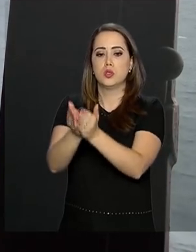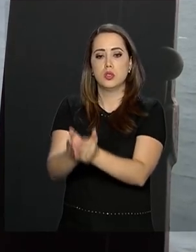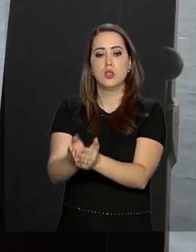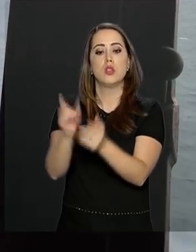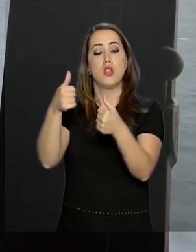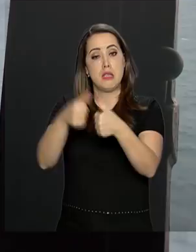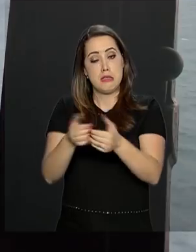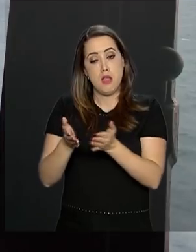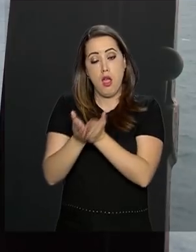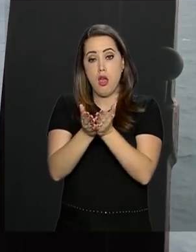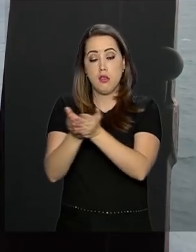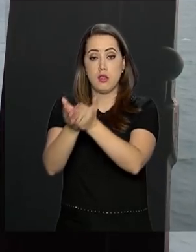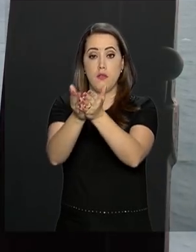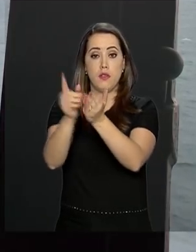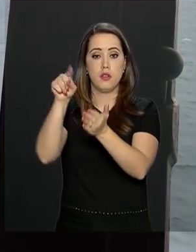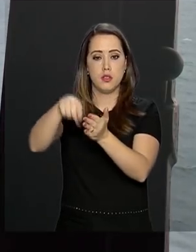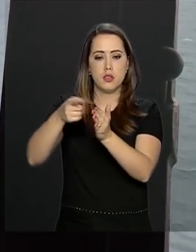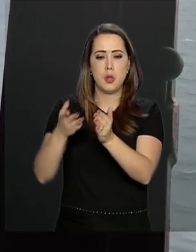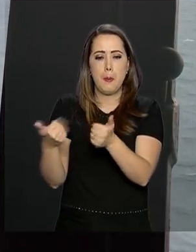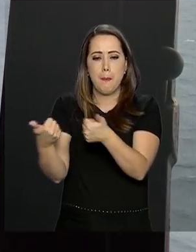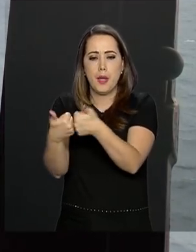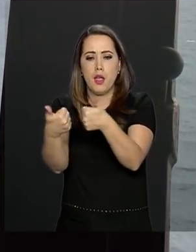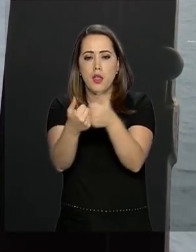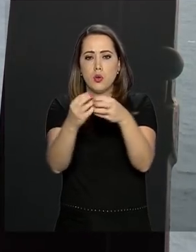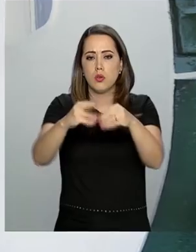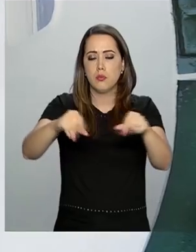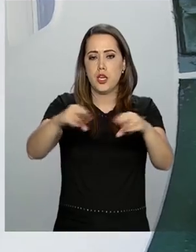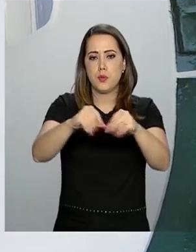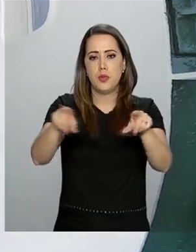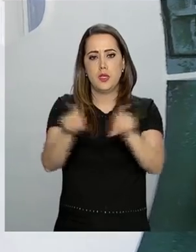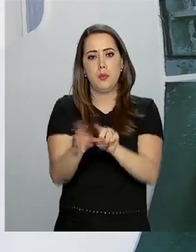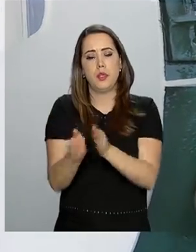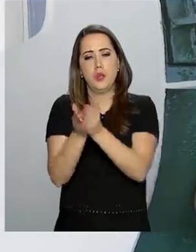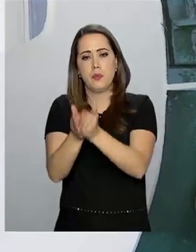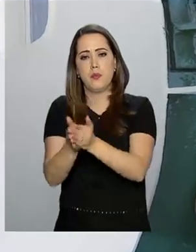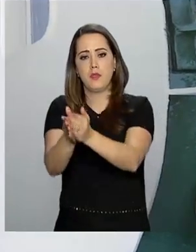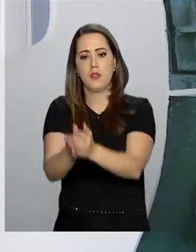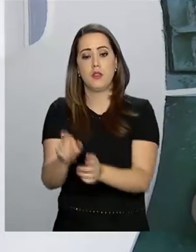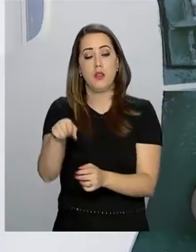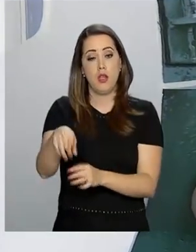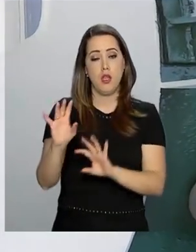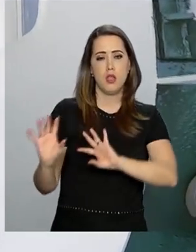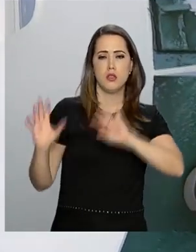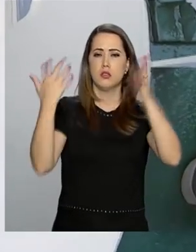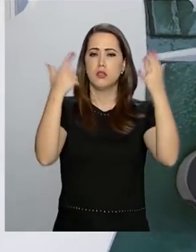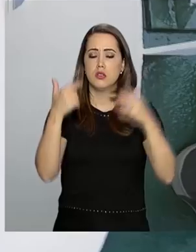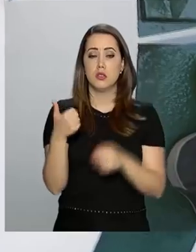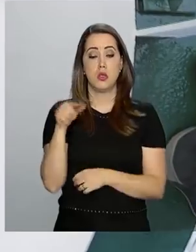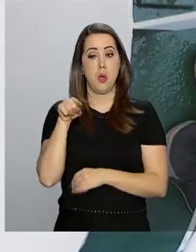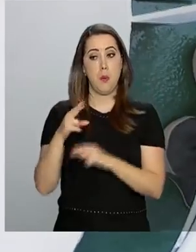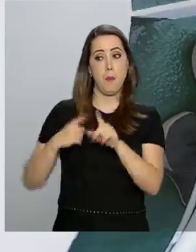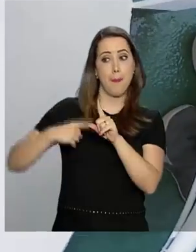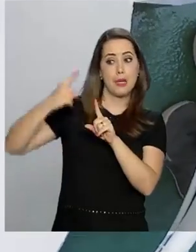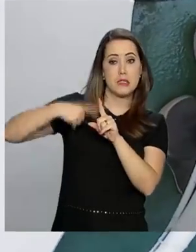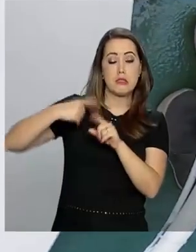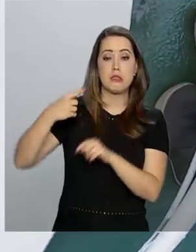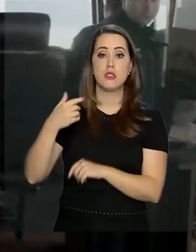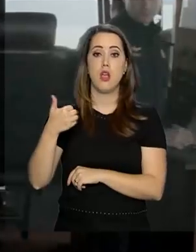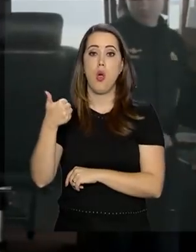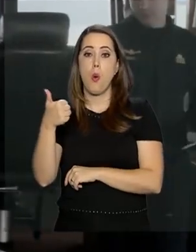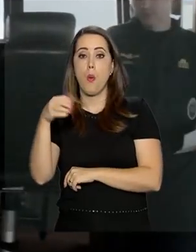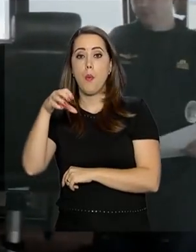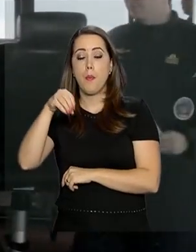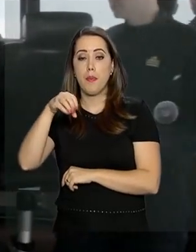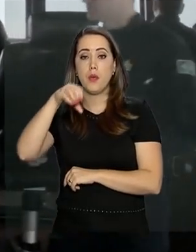encontra-se navegando nas proximidades da terra do fogo. A pressão atmosférica é de 1.009,3 HPA.